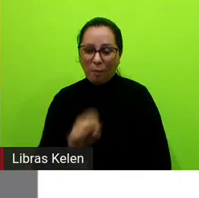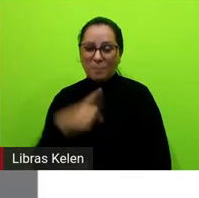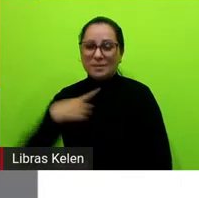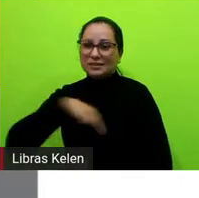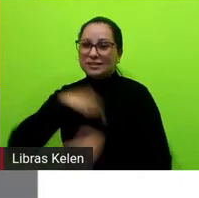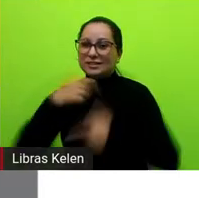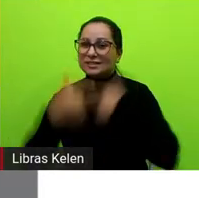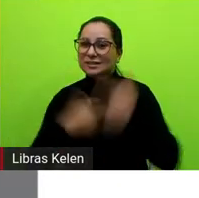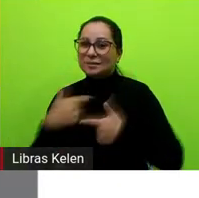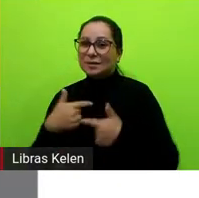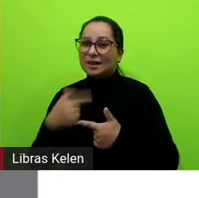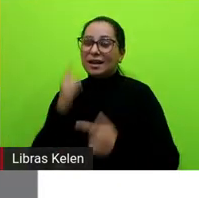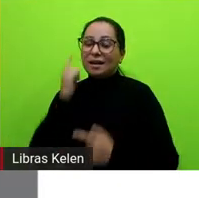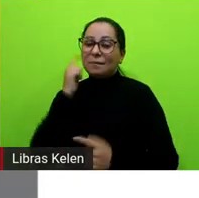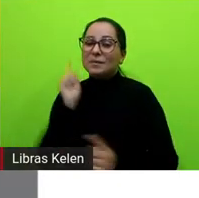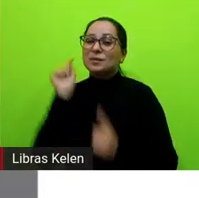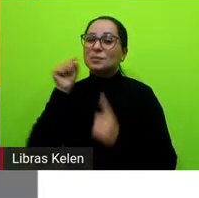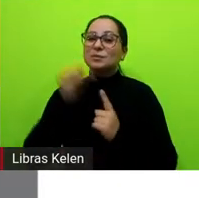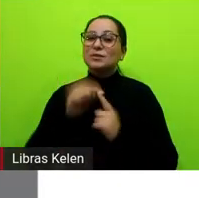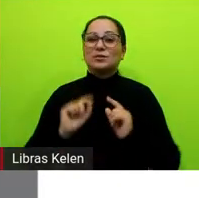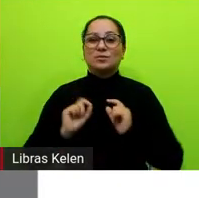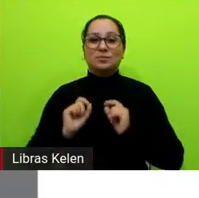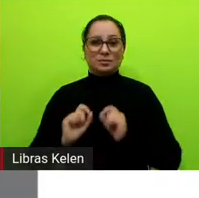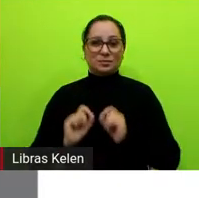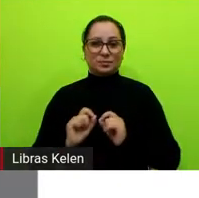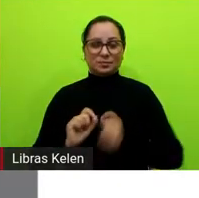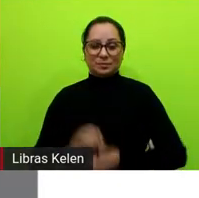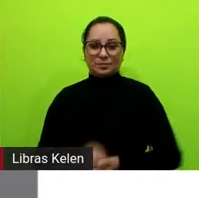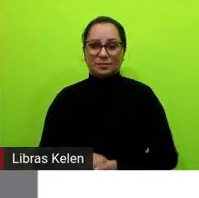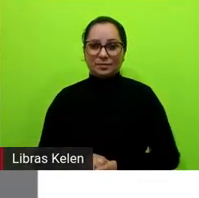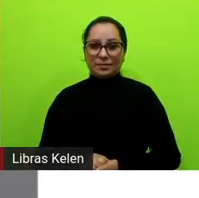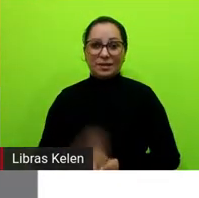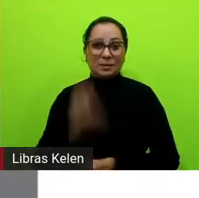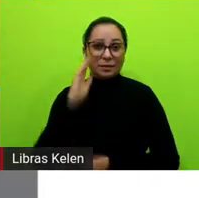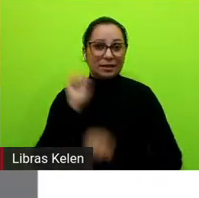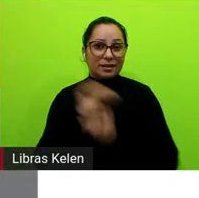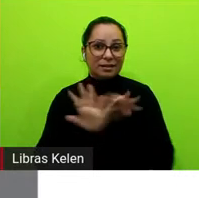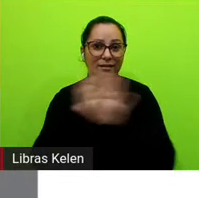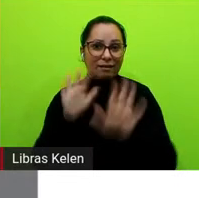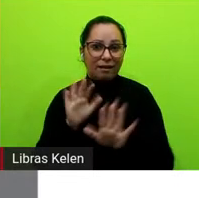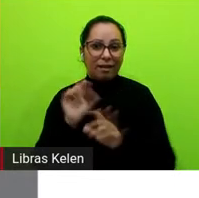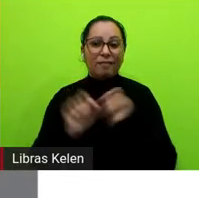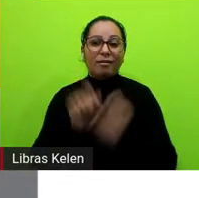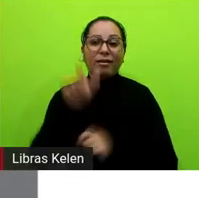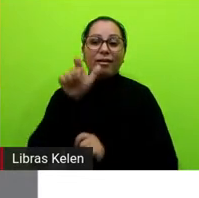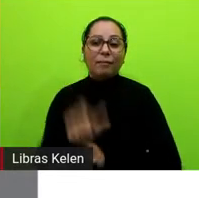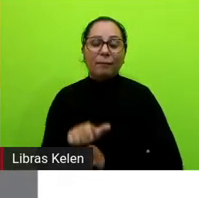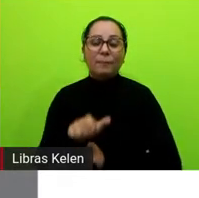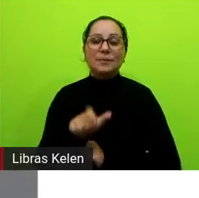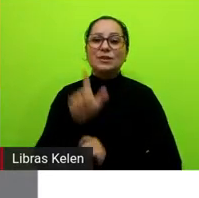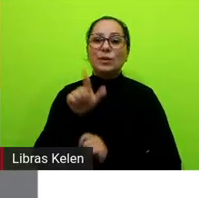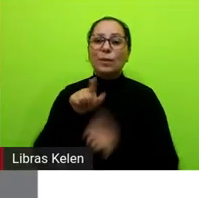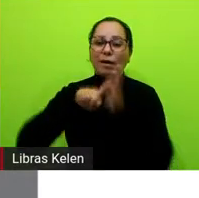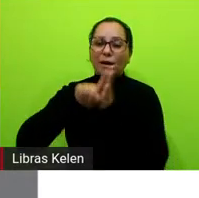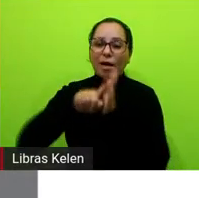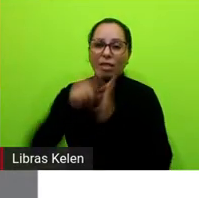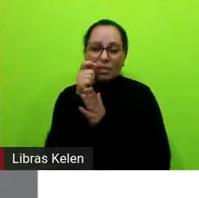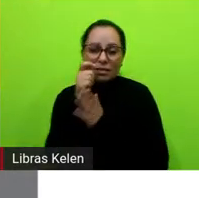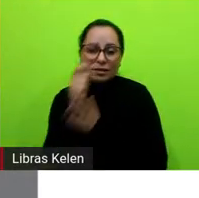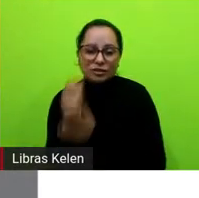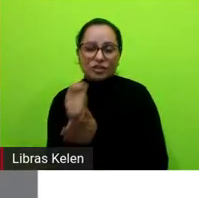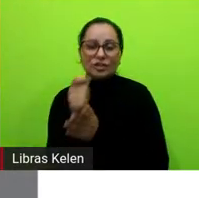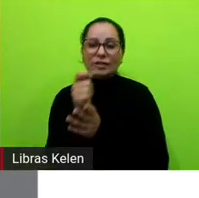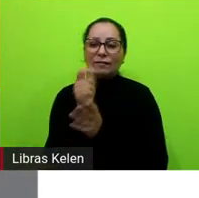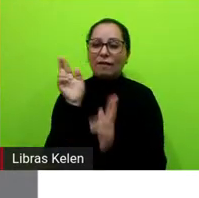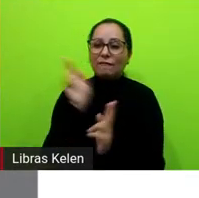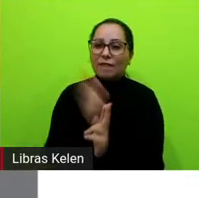essa ideia de que para entender quem é o Sherlock Holmes para entender a referência os